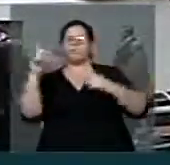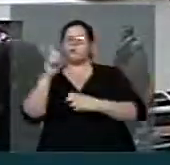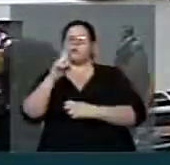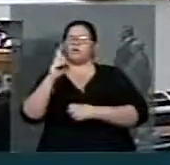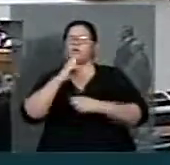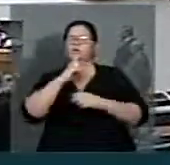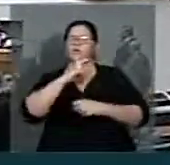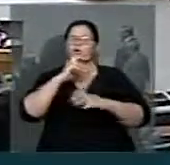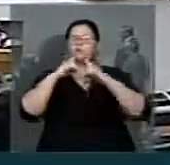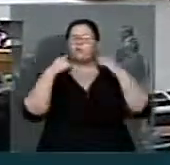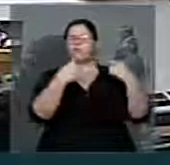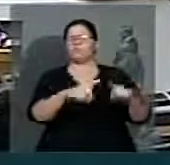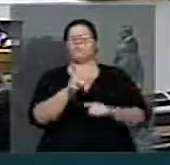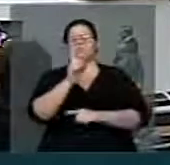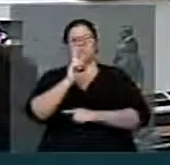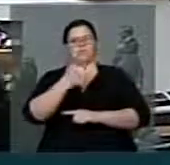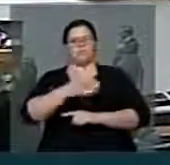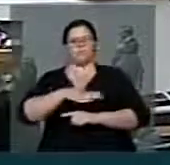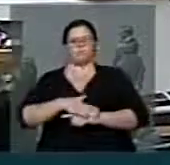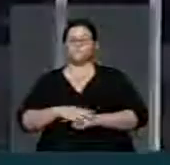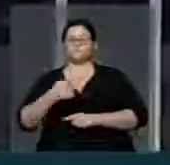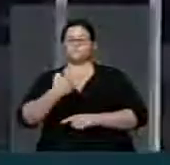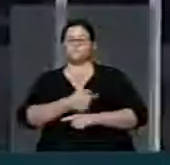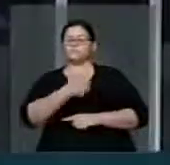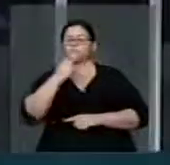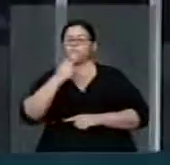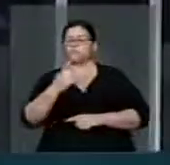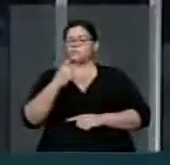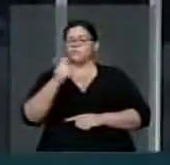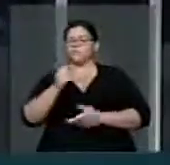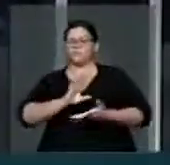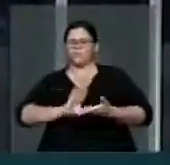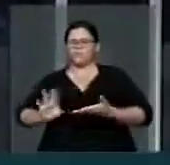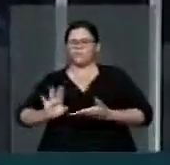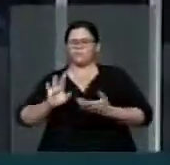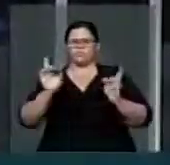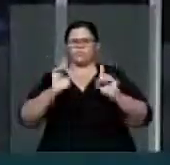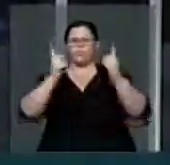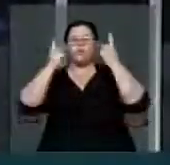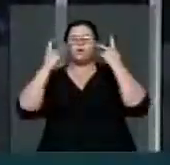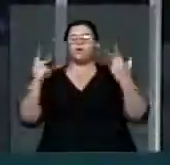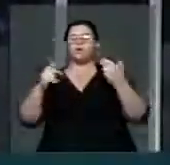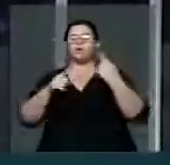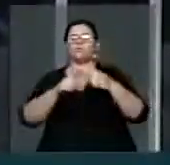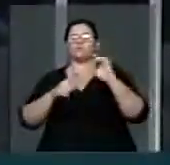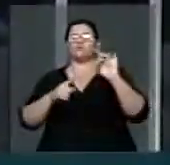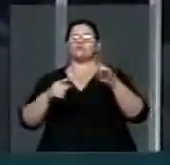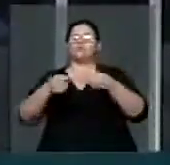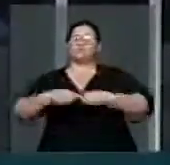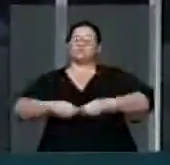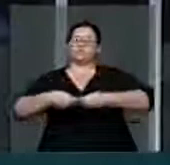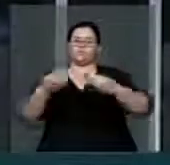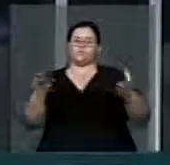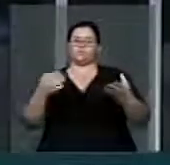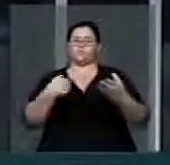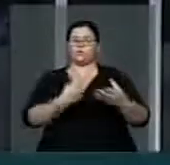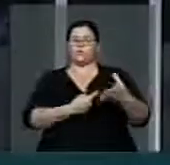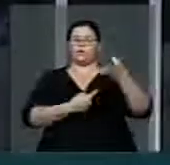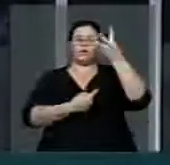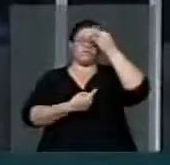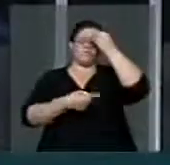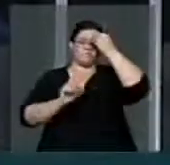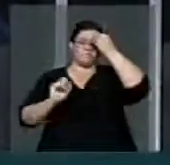os recursos não vêm naturalmente com a mera distribuição. A nossa concepção